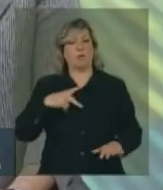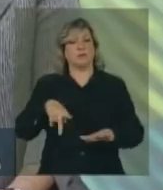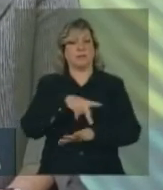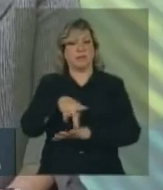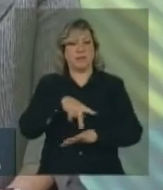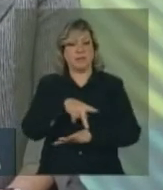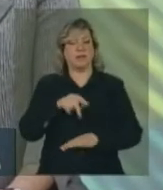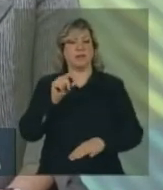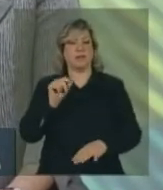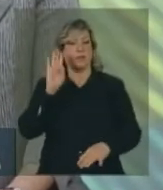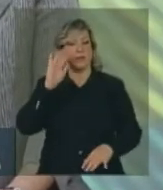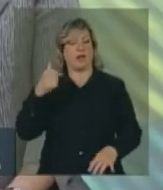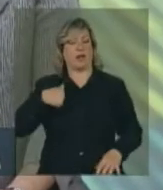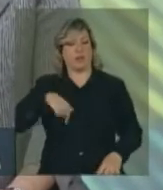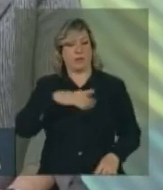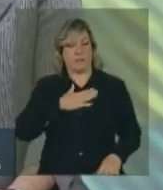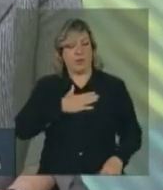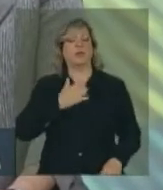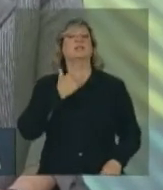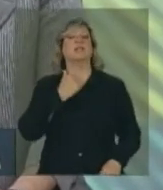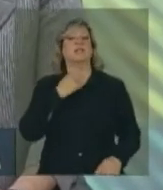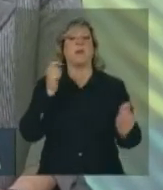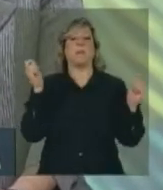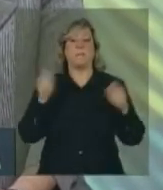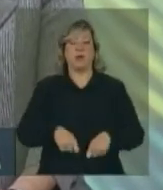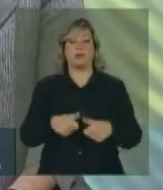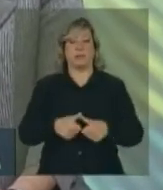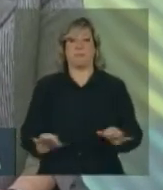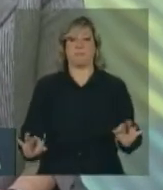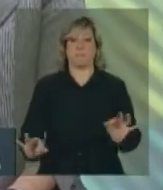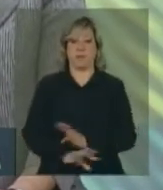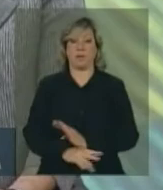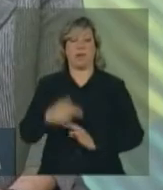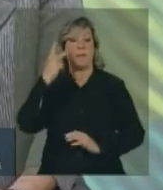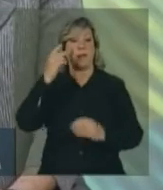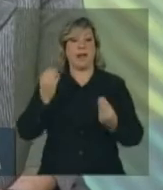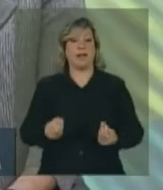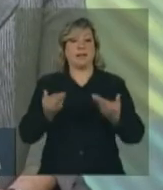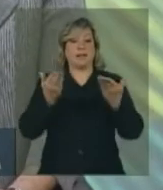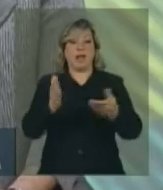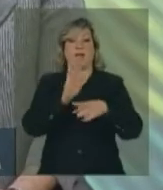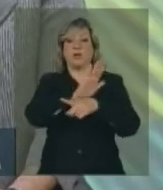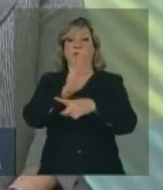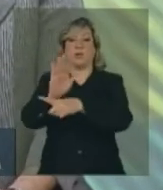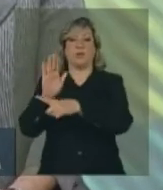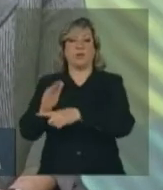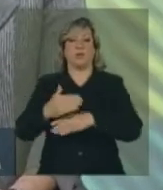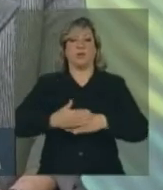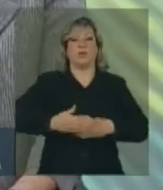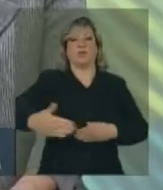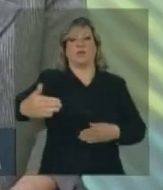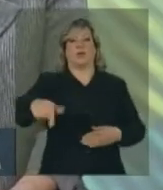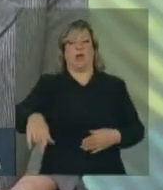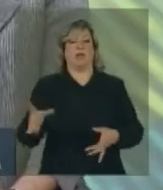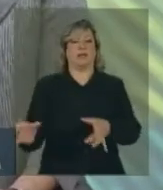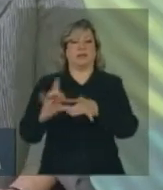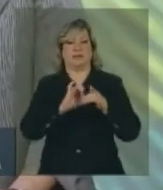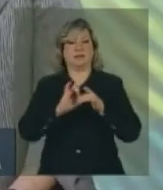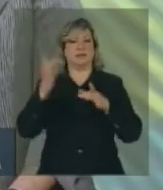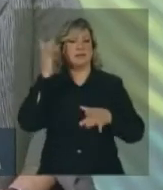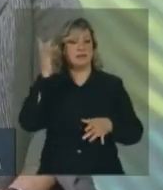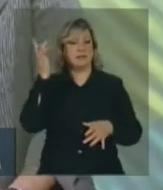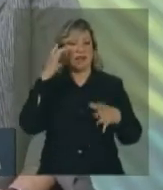é o meu desejo, estejam prontas para levar à frente essa aliança estratégica